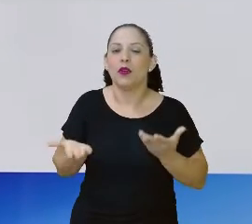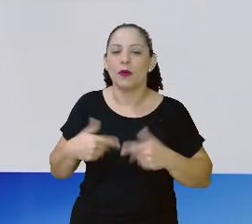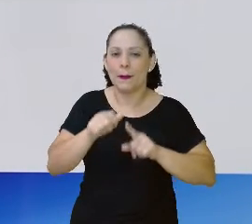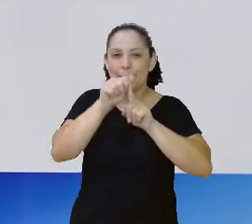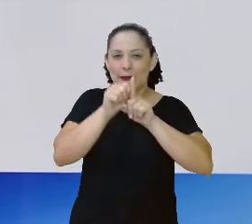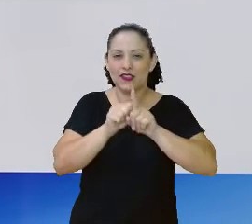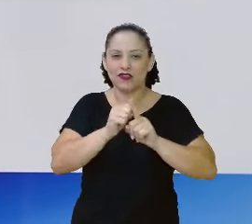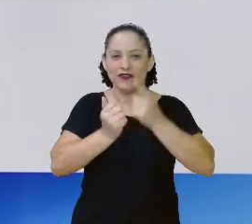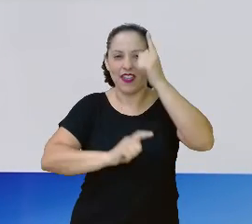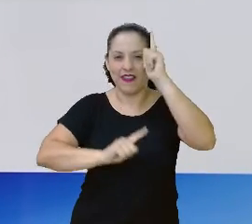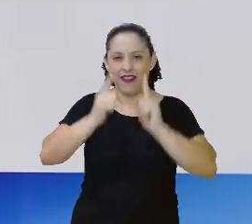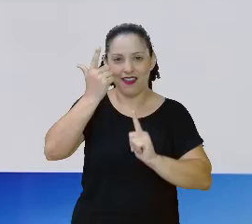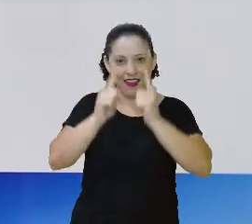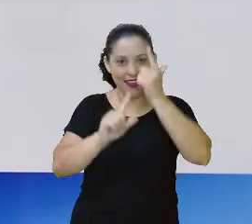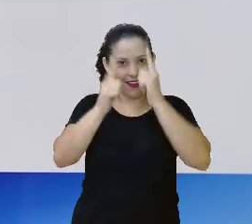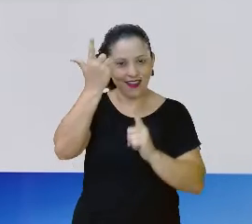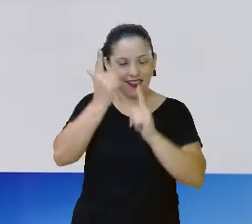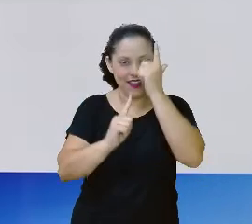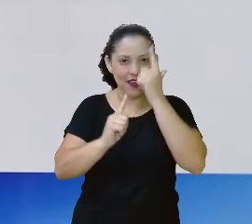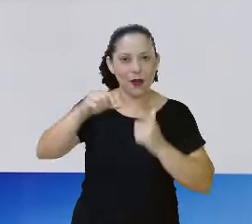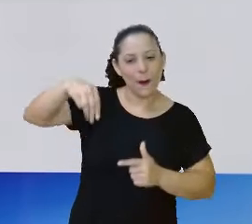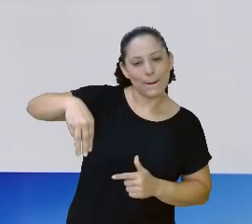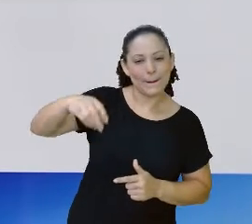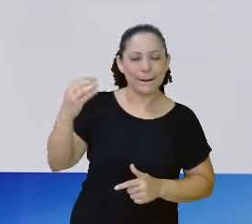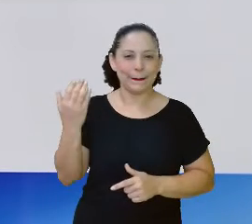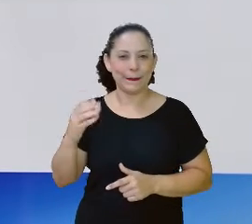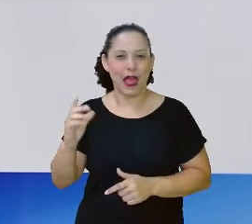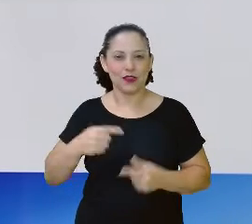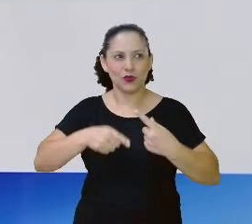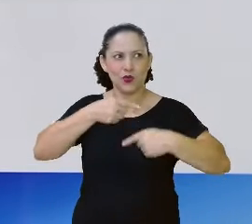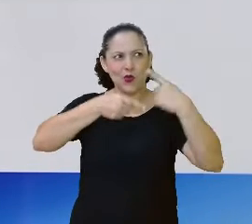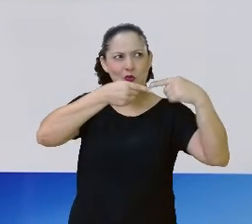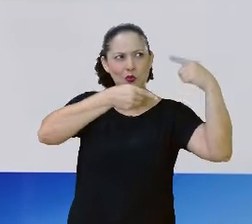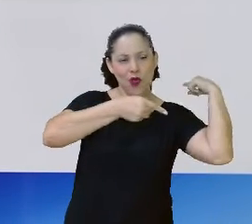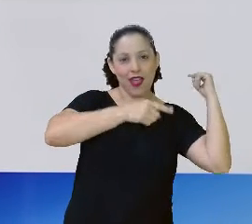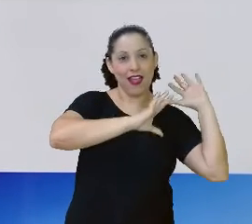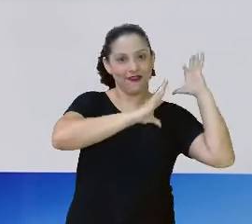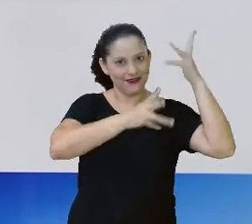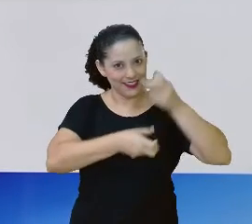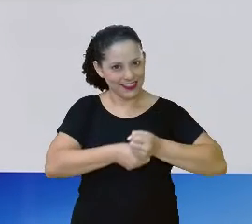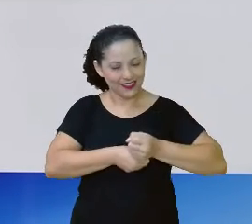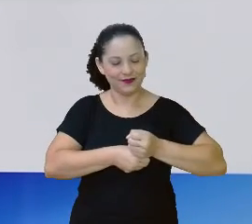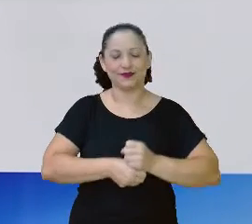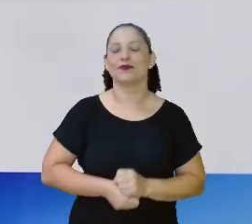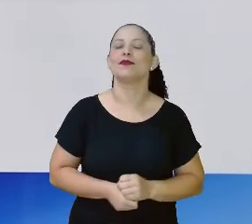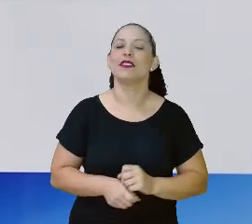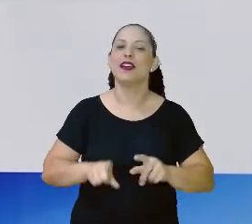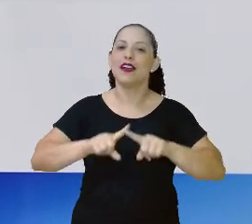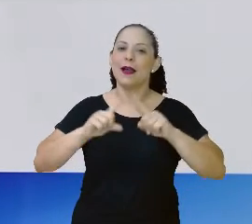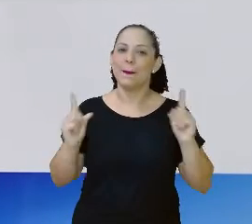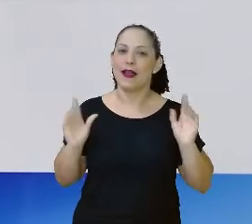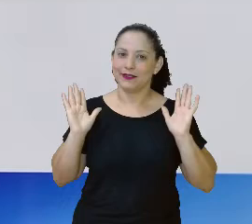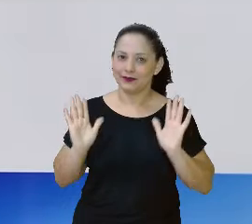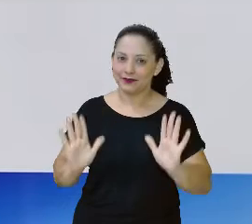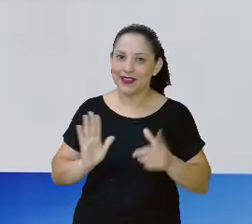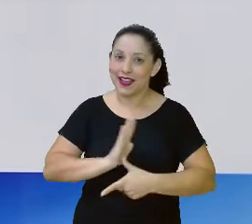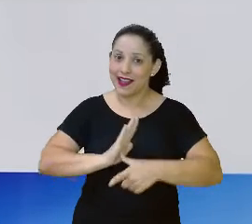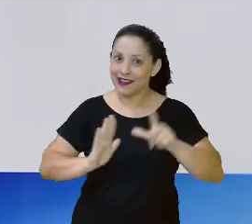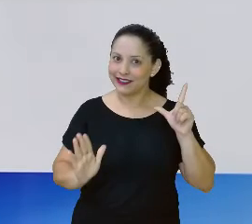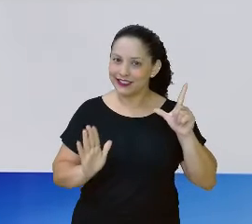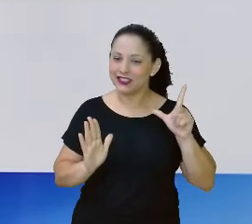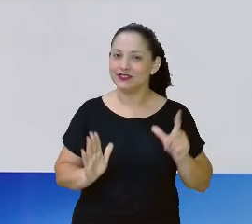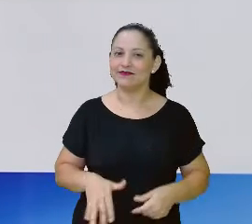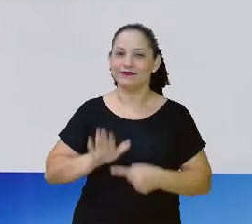mês de fevereiro para março, eita, faz tempo, não é? Então, muito bom a revisada. Antes de iniciar a aula propriamente dita,